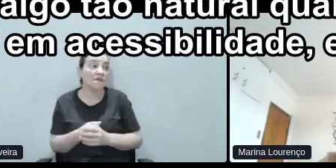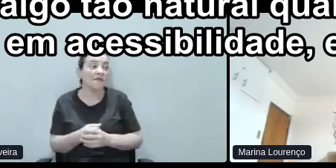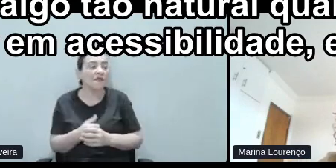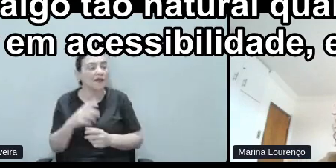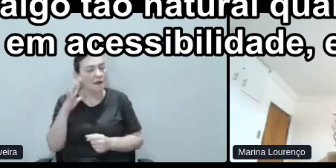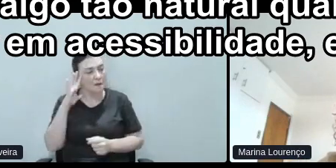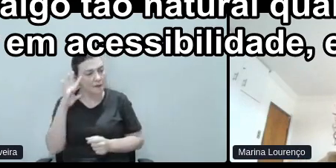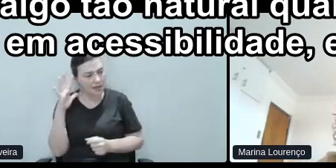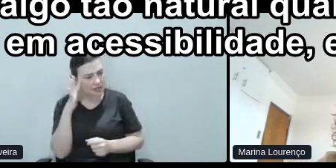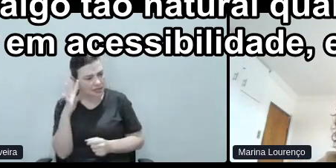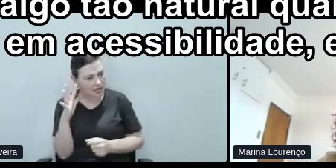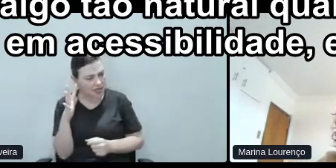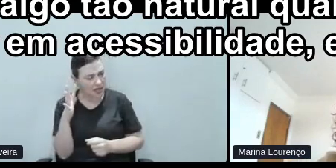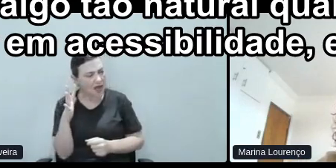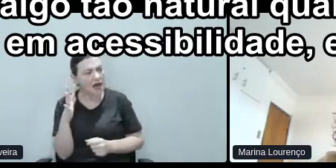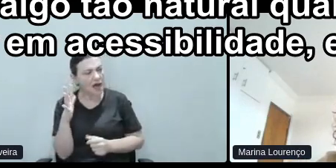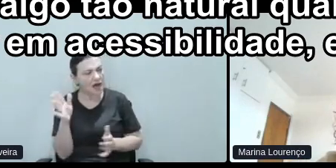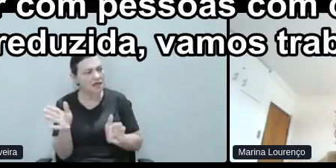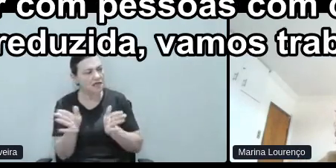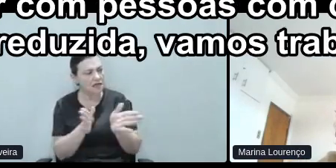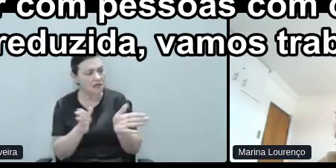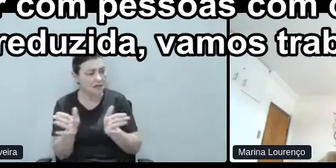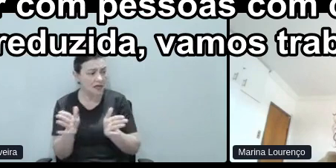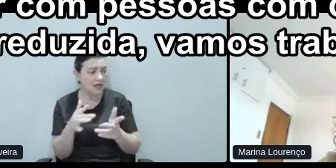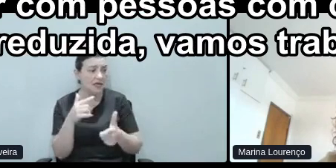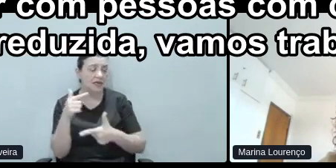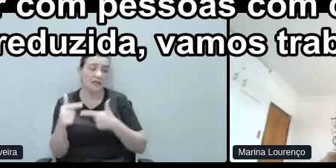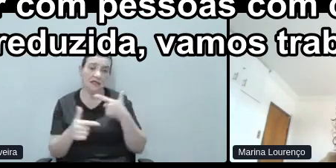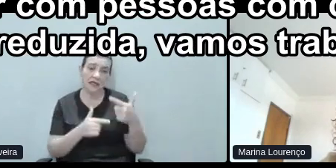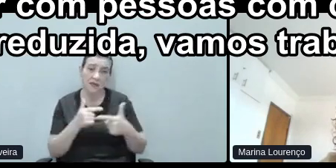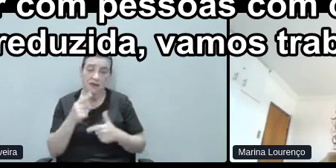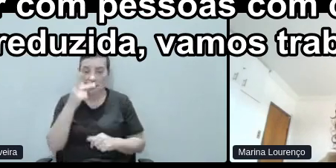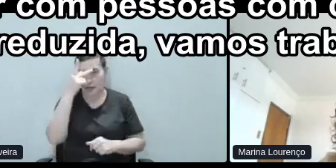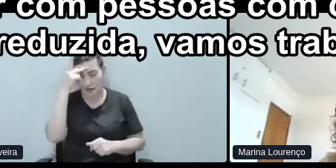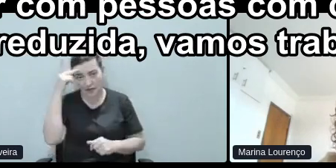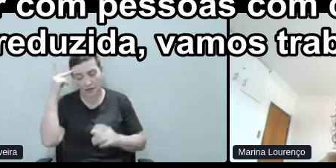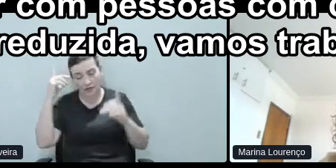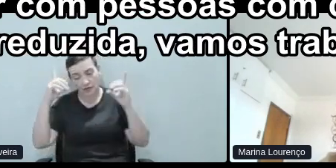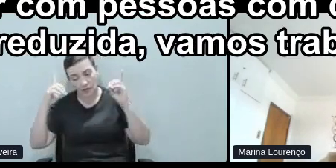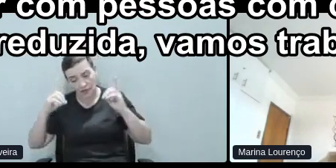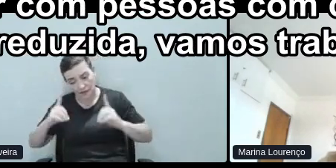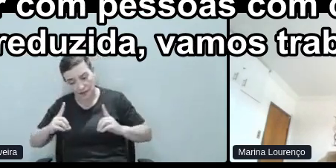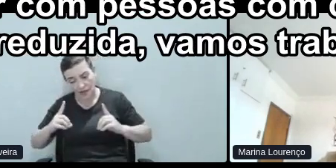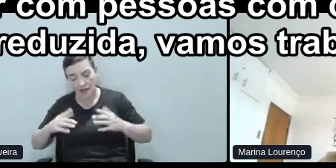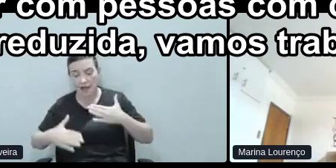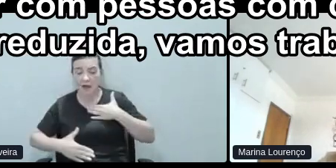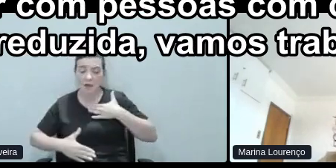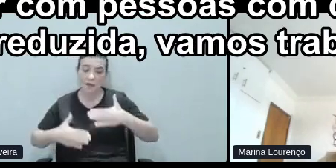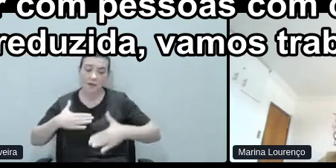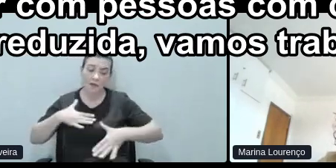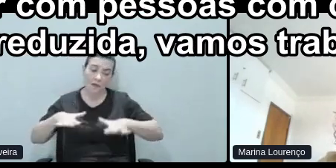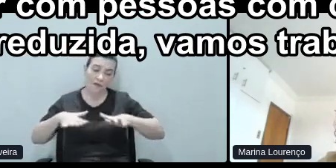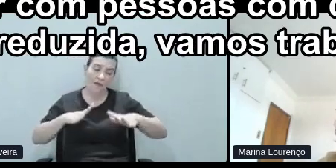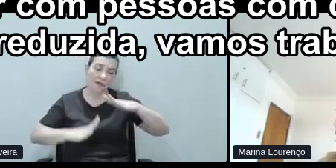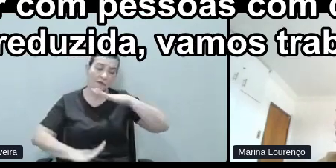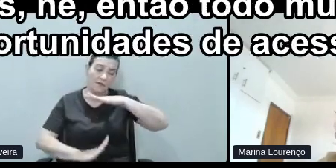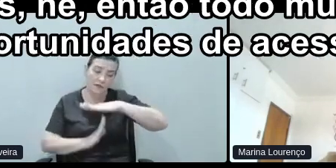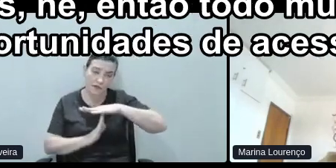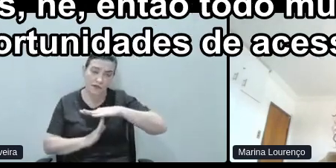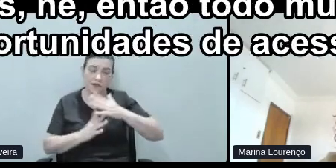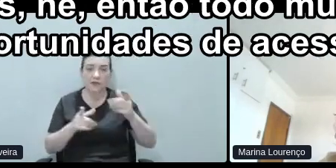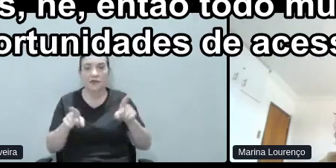acessibilidade e entender que vamos trabalhar com pessoas com deficiência, com mobilidade reduzida, vamos trabalhar com pessoas